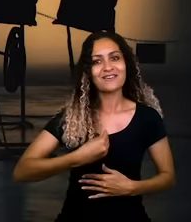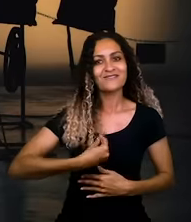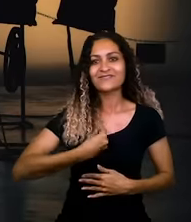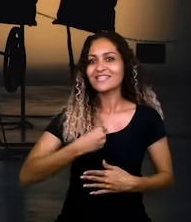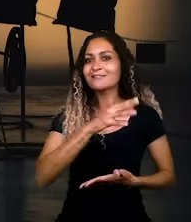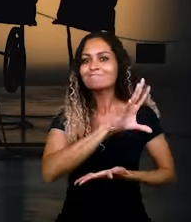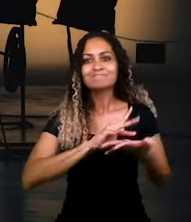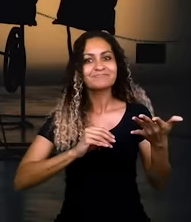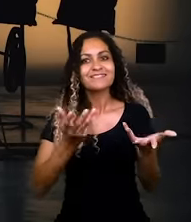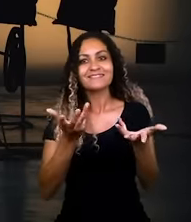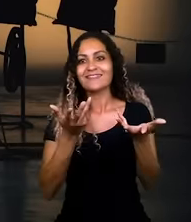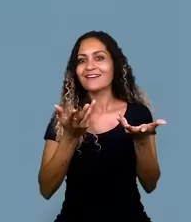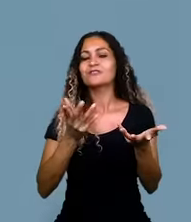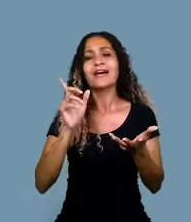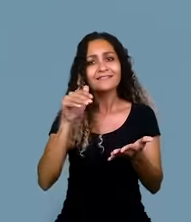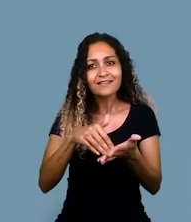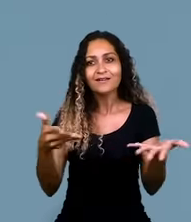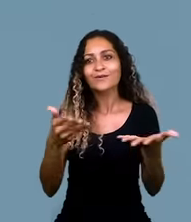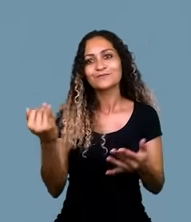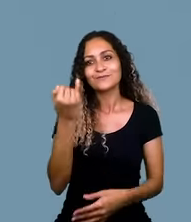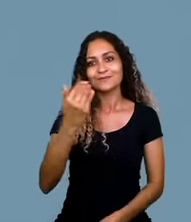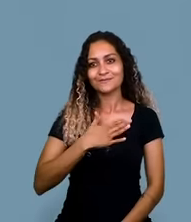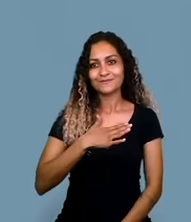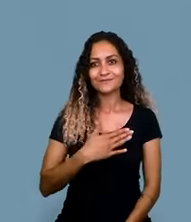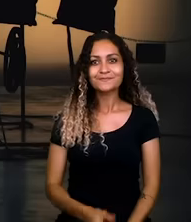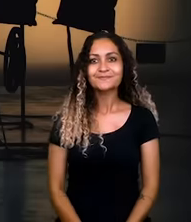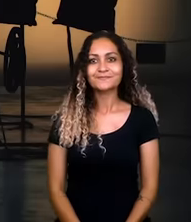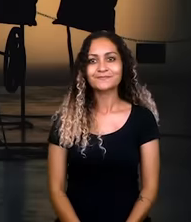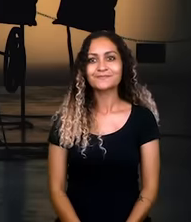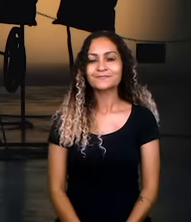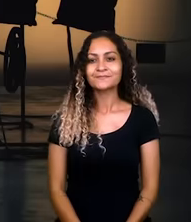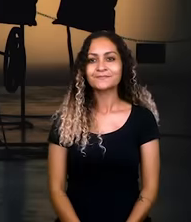eu levo ele como exemplo da minha vida. E é uma pessoa importante para mim.